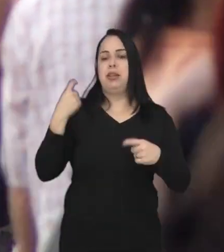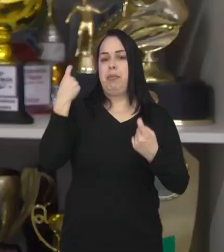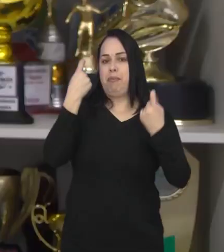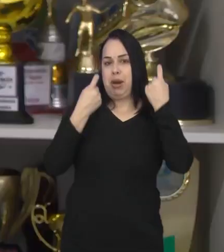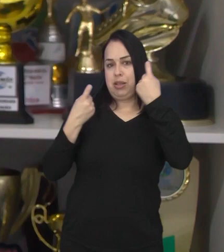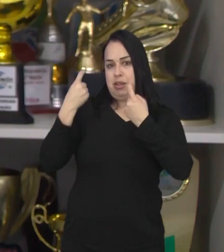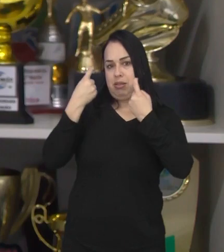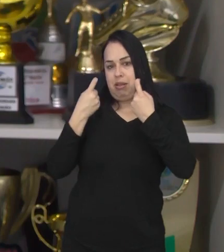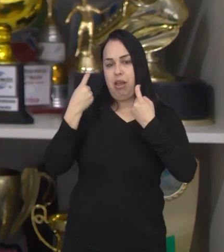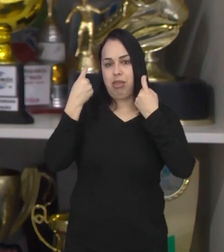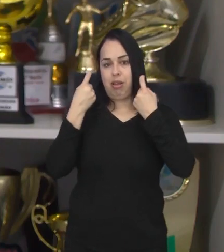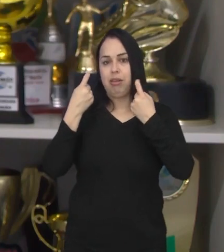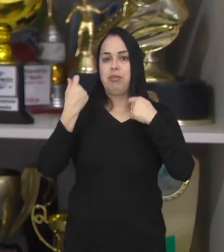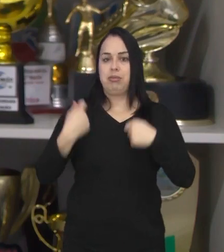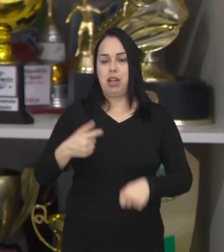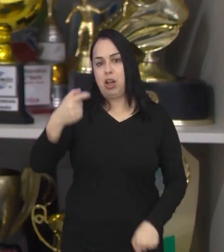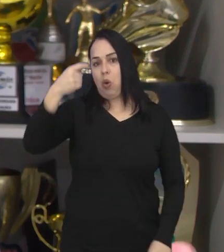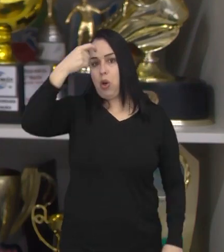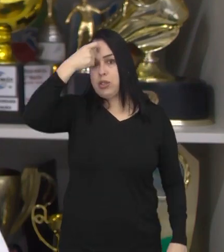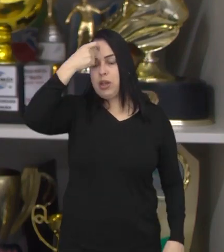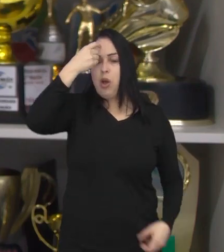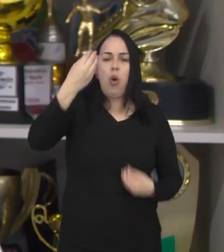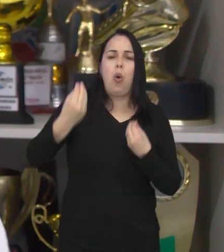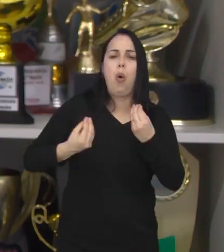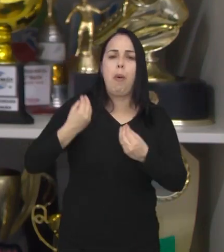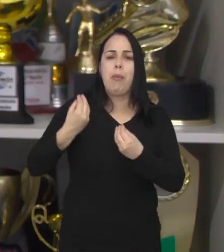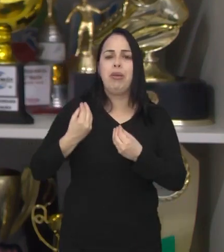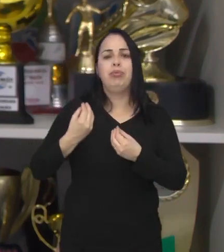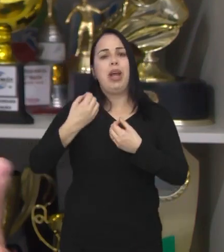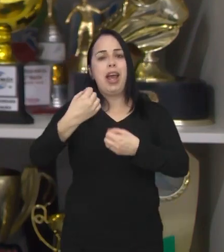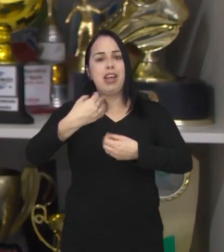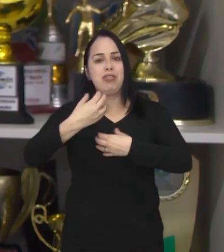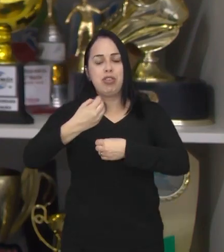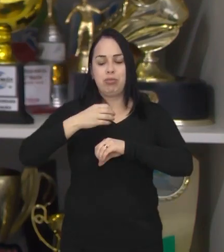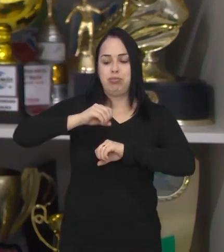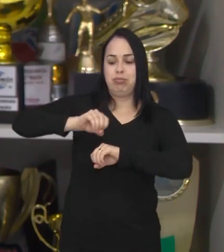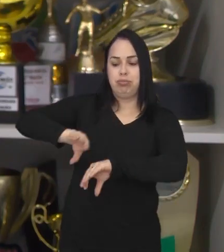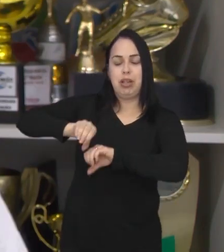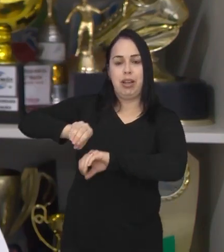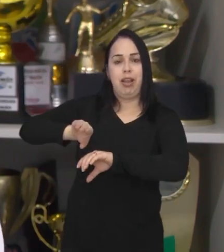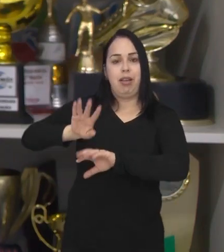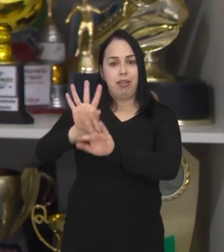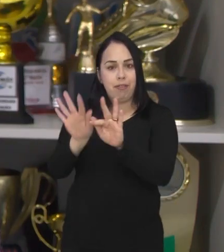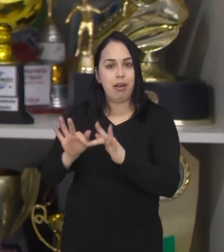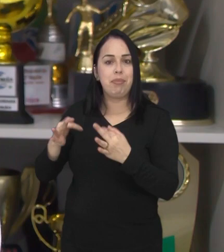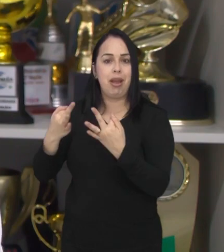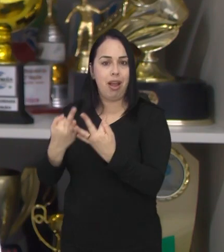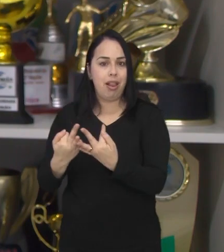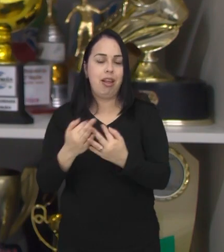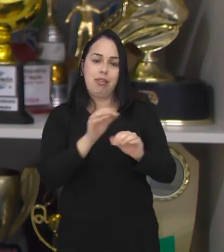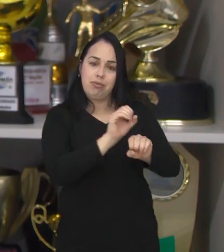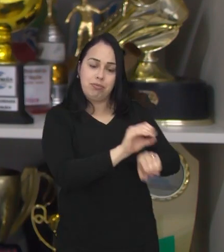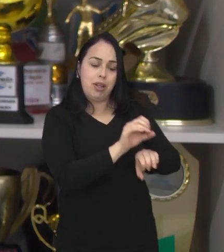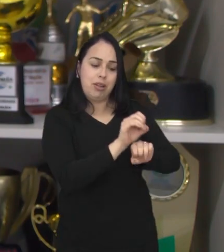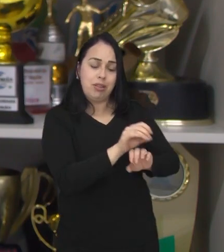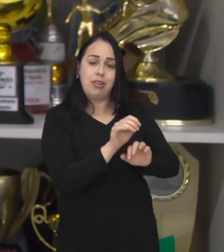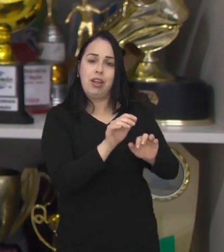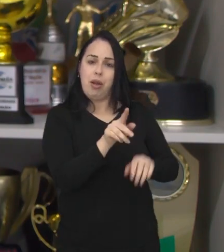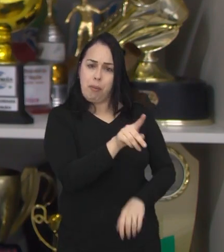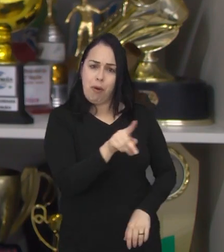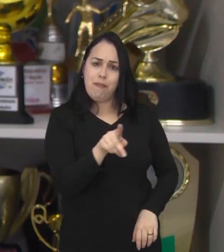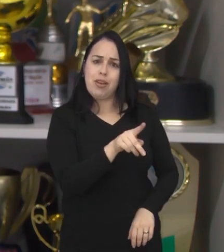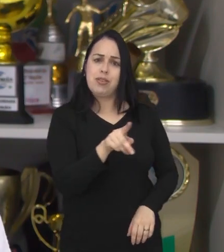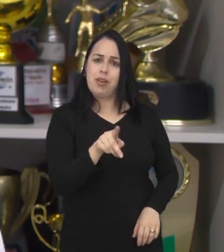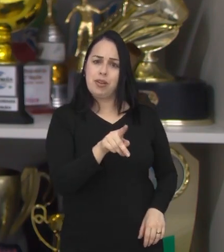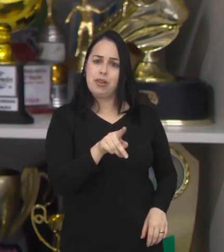a população. Conscientização, ela vem através da educação. É a conscientização não só dela. Eu falo sempre da família e falo até dos profissionais de